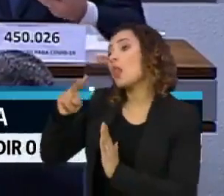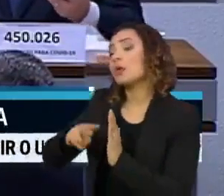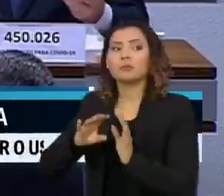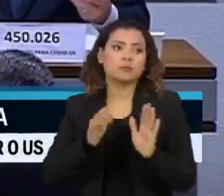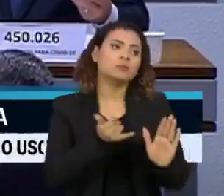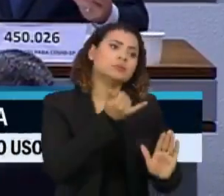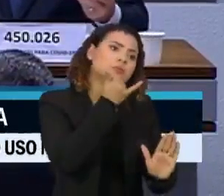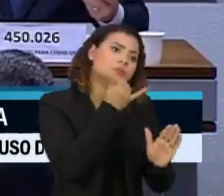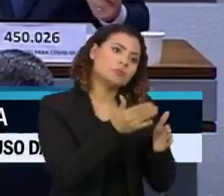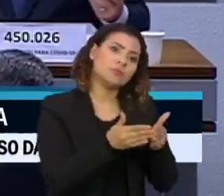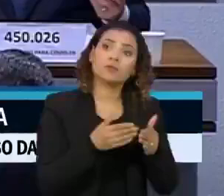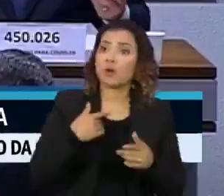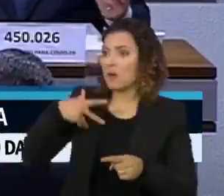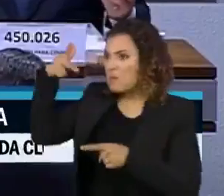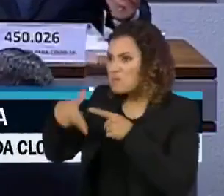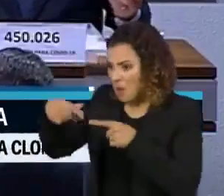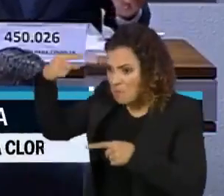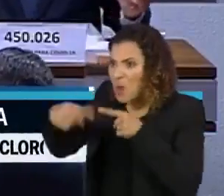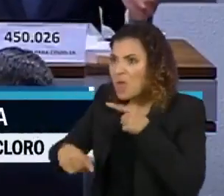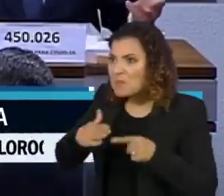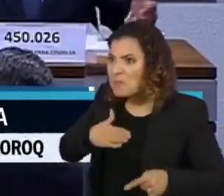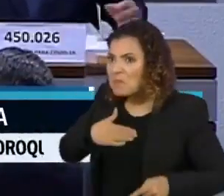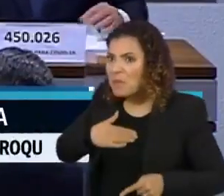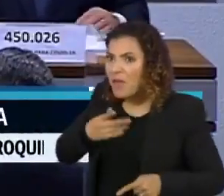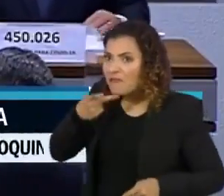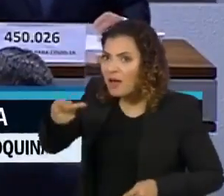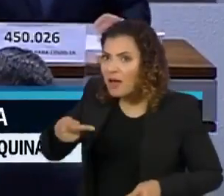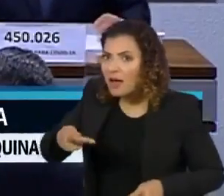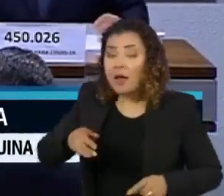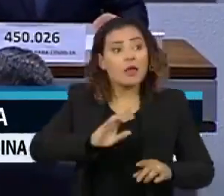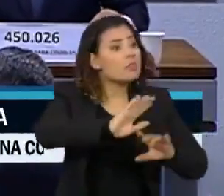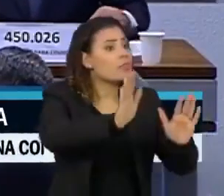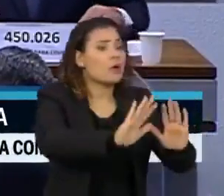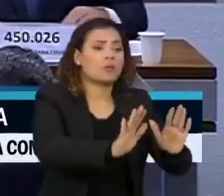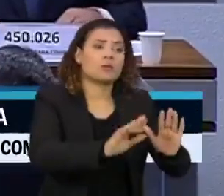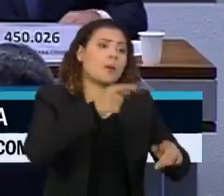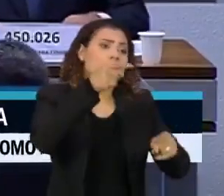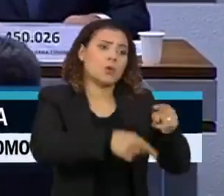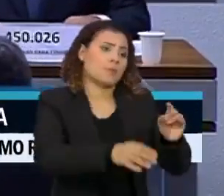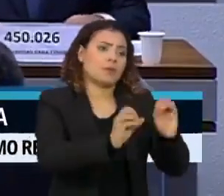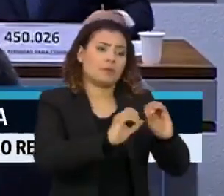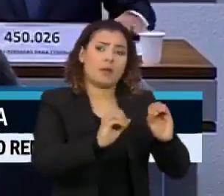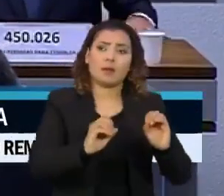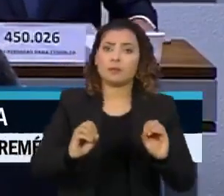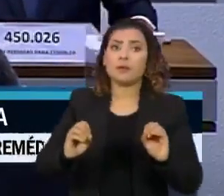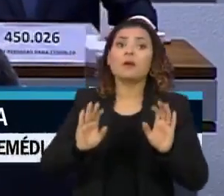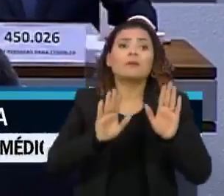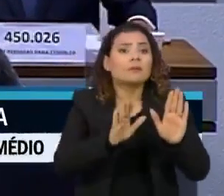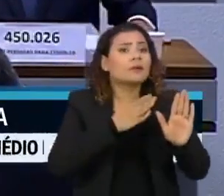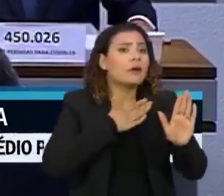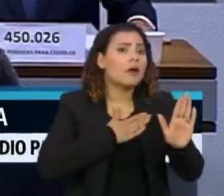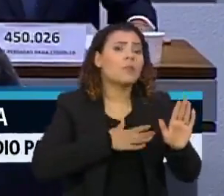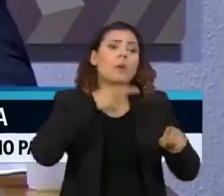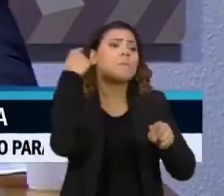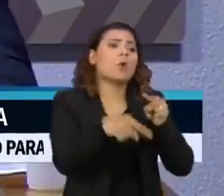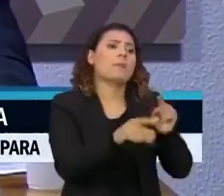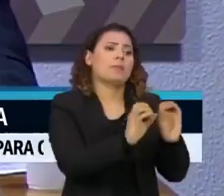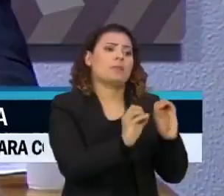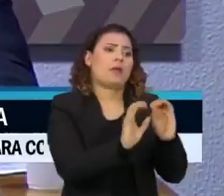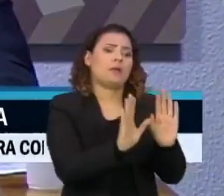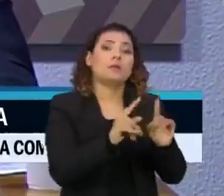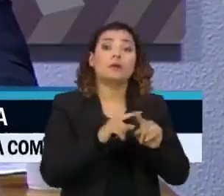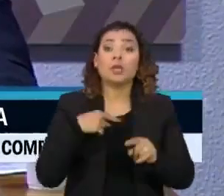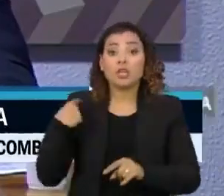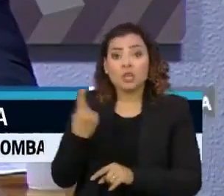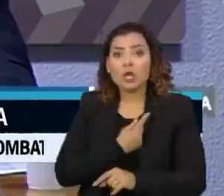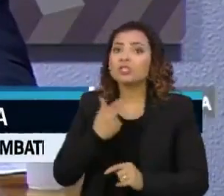desculpe. Eu vou ser censurado. Não, não, não. Não vou ser censurado. vou ser censurado, presidente. Não vou ser censurado. Eu vou ser Eu vou lhe censurar. Não